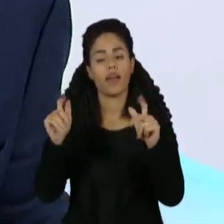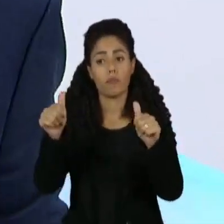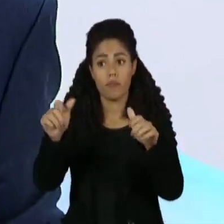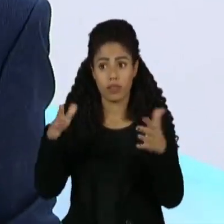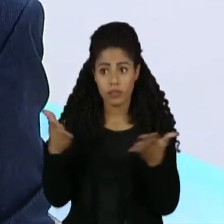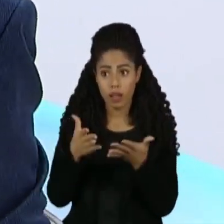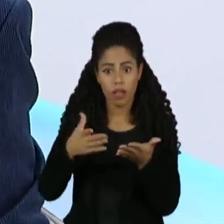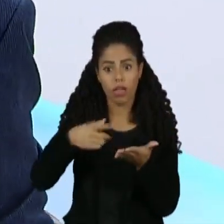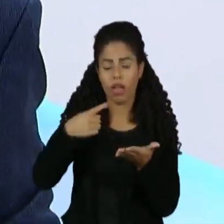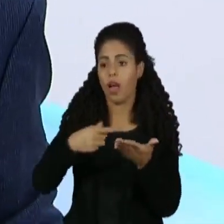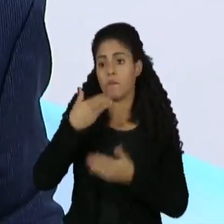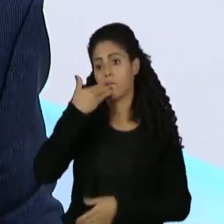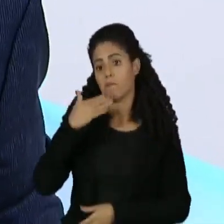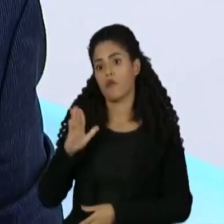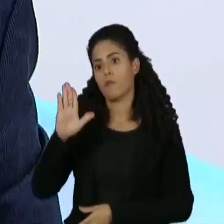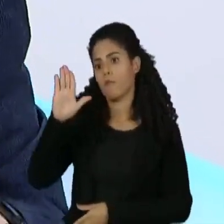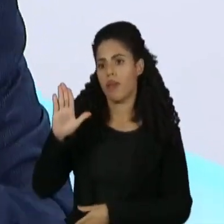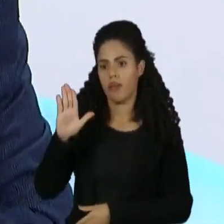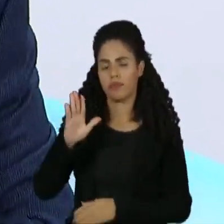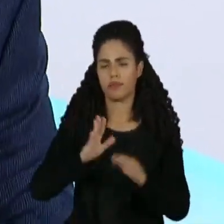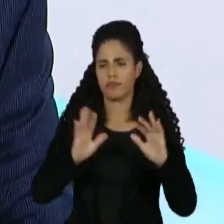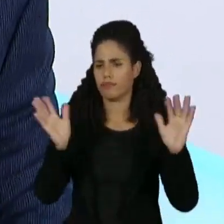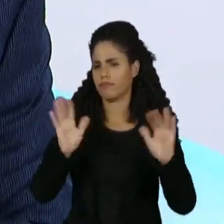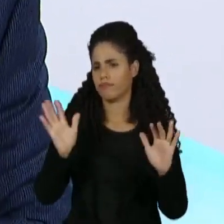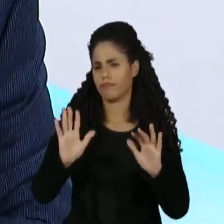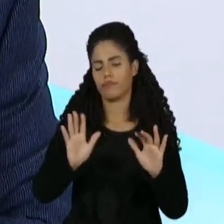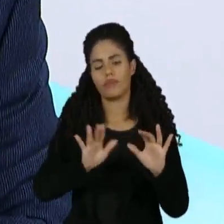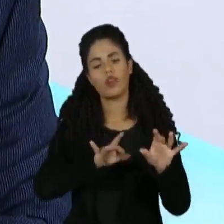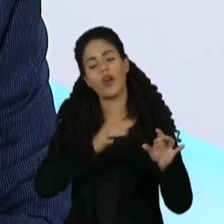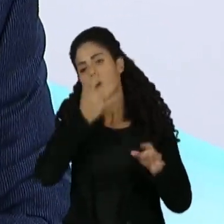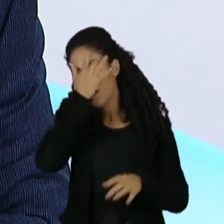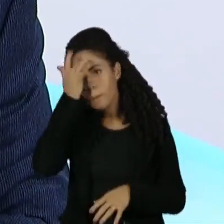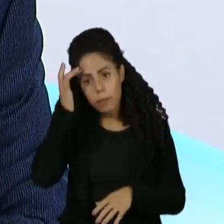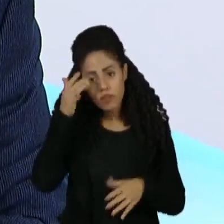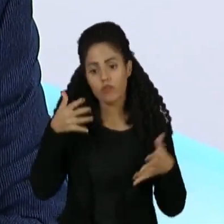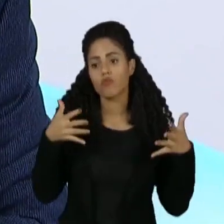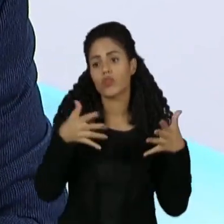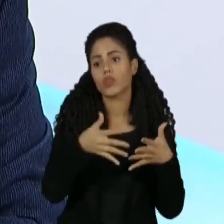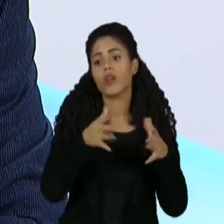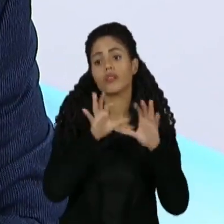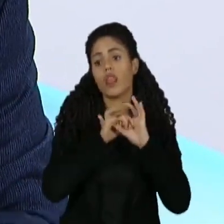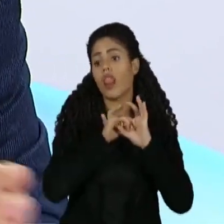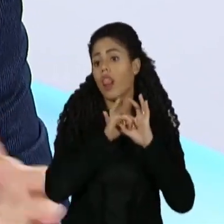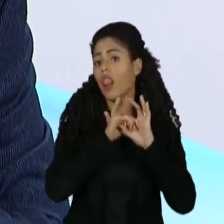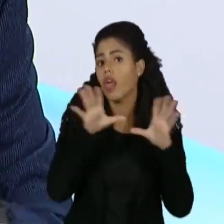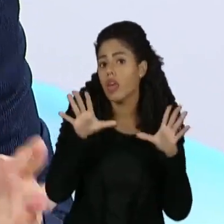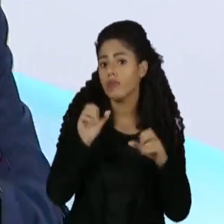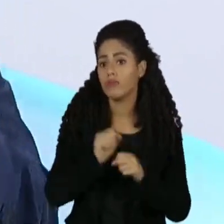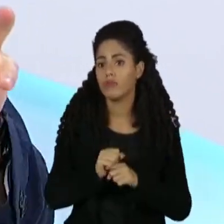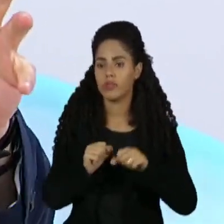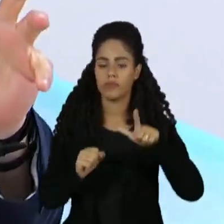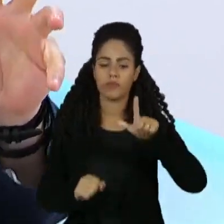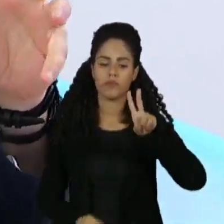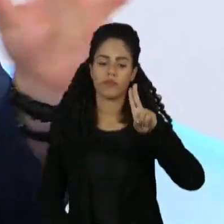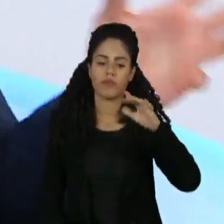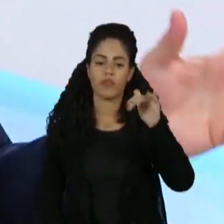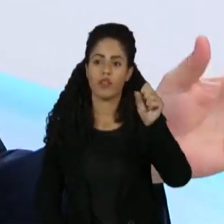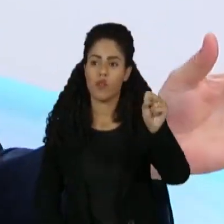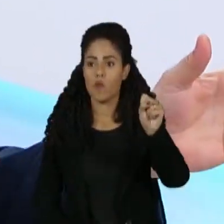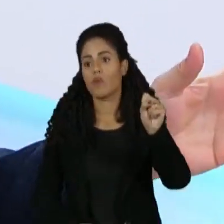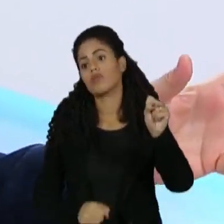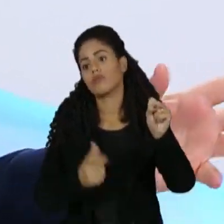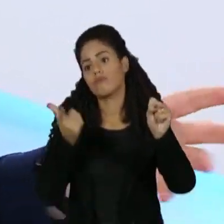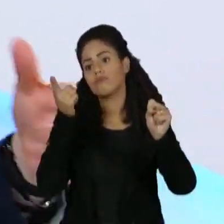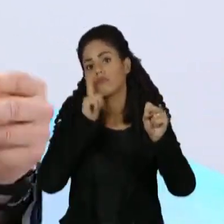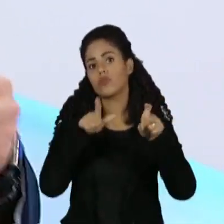não estamos prometendo um projeto para comprar. Eram jogadores livres no mercado, tanto um quanto outro. Eu coloco o Lucas apenas para complementar, que eles